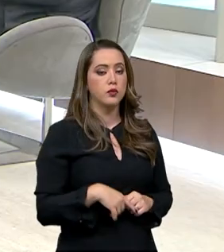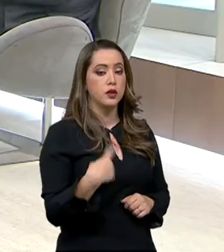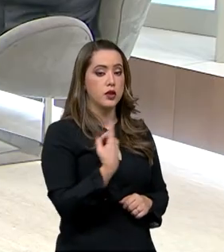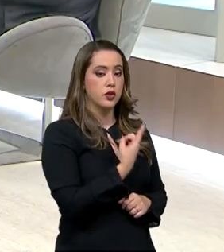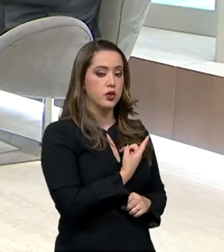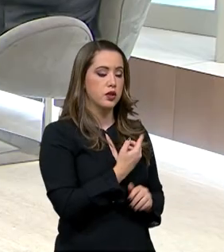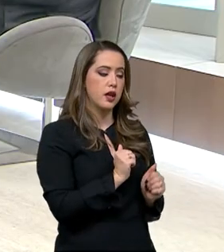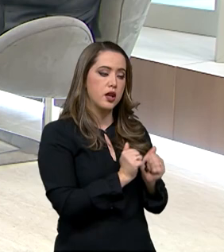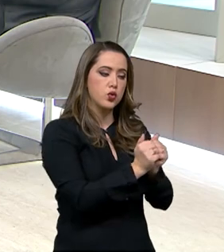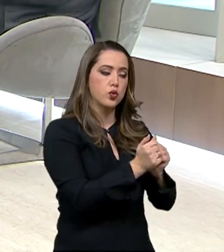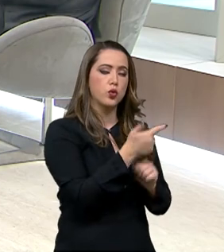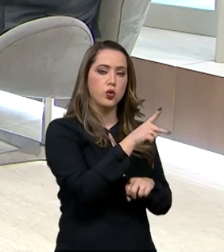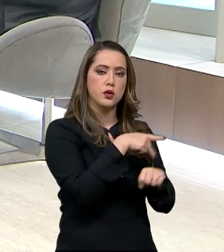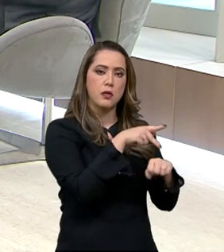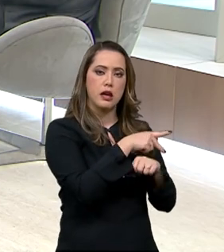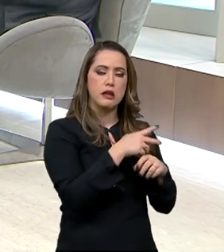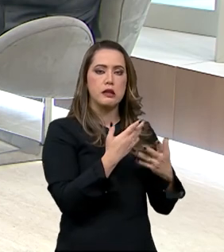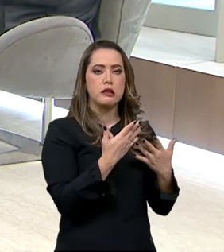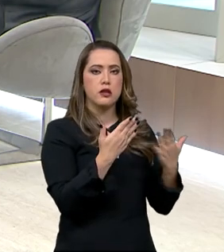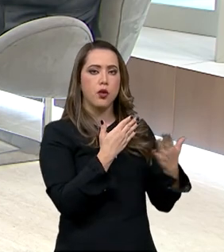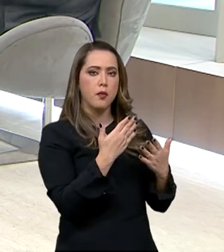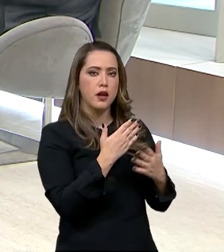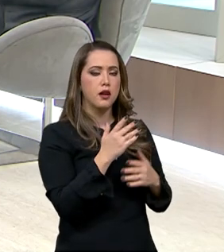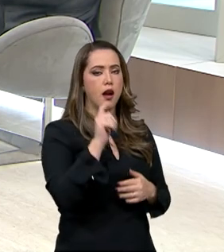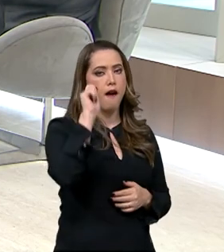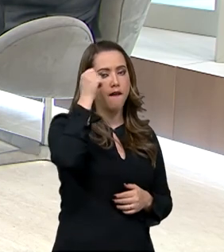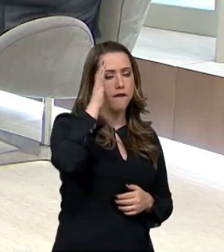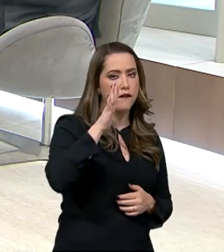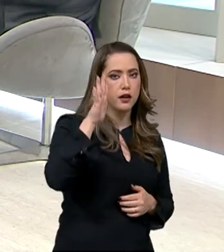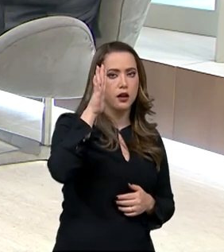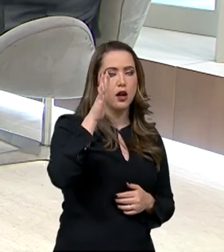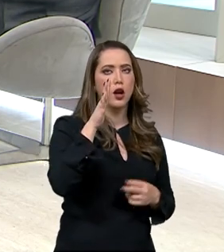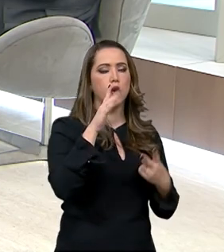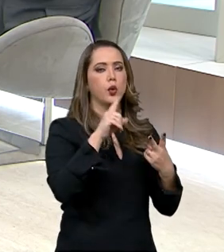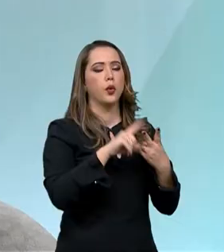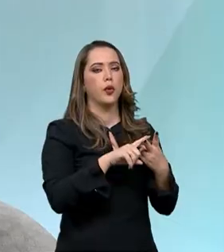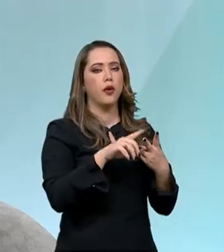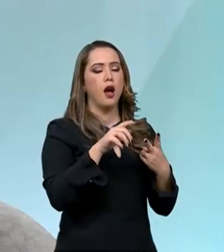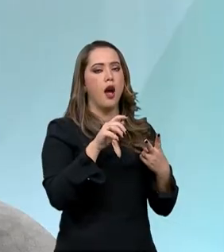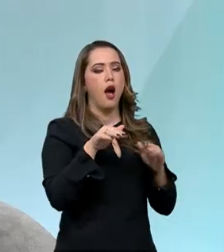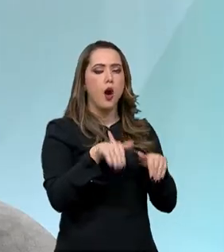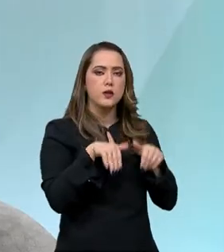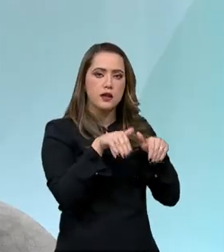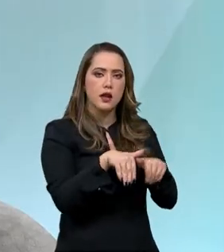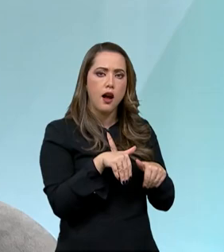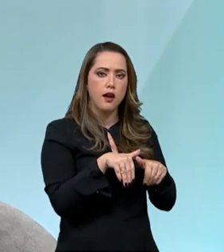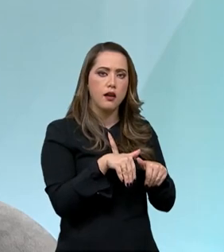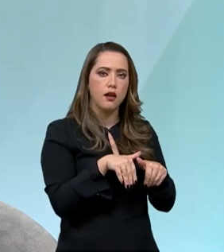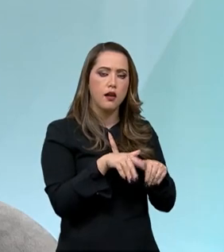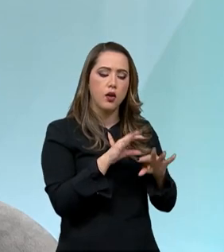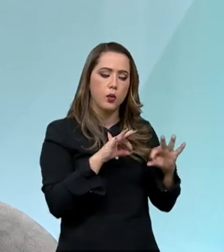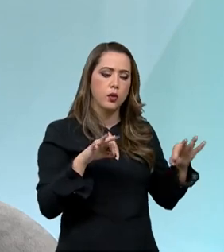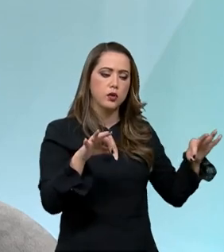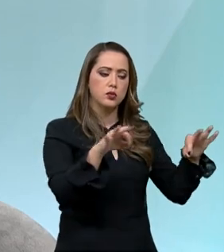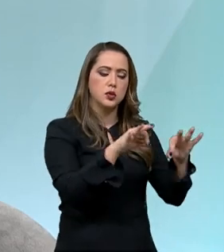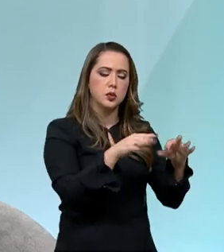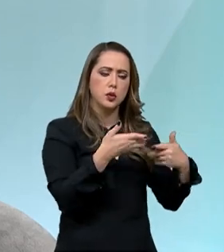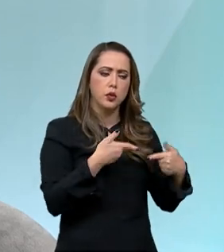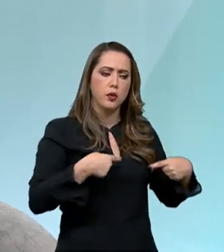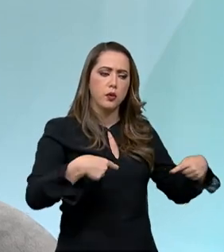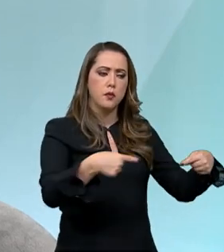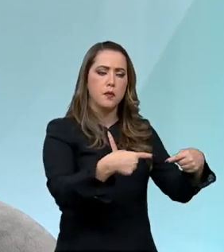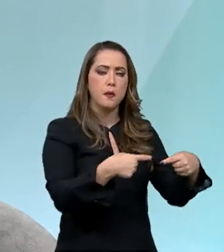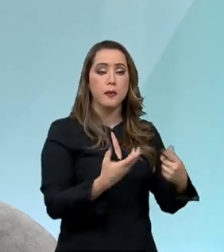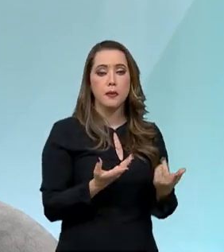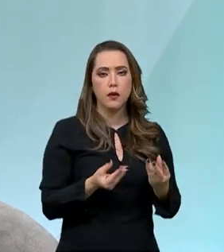colocando lado a lado com países africanos, com Austrália, para essa comparação? Na verdade, com